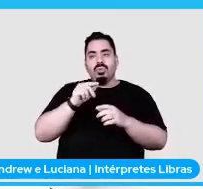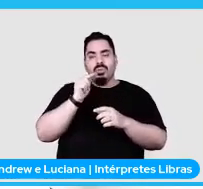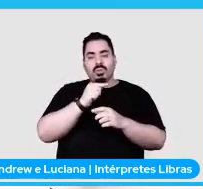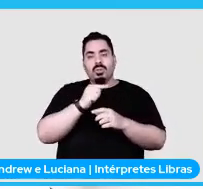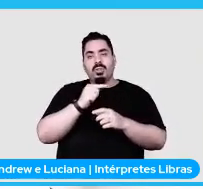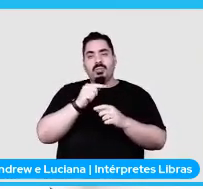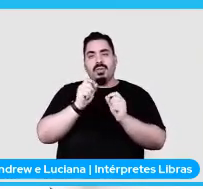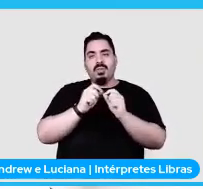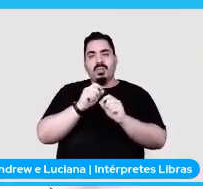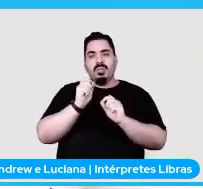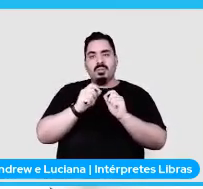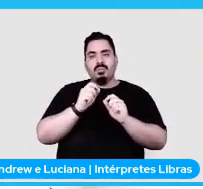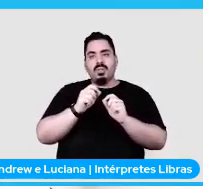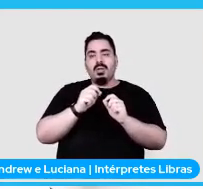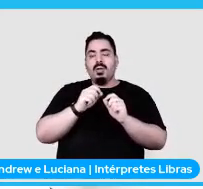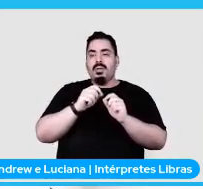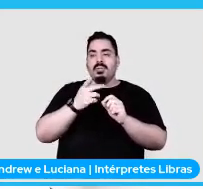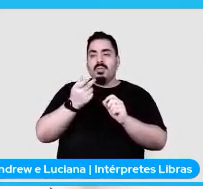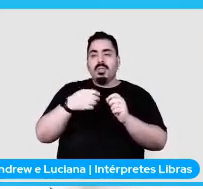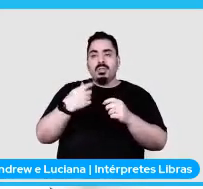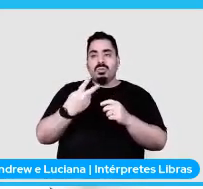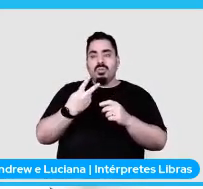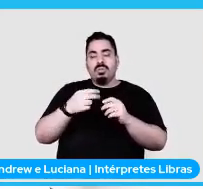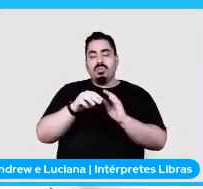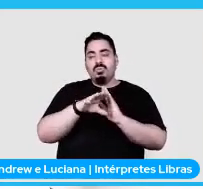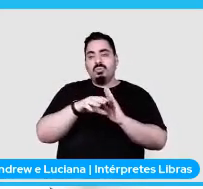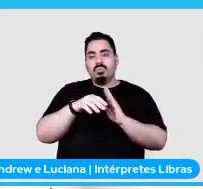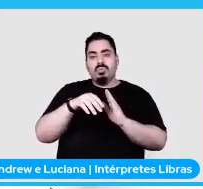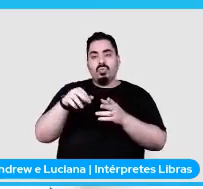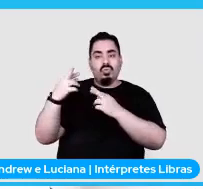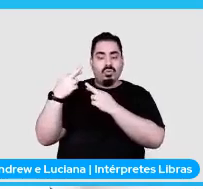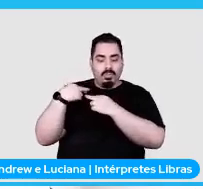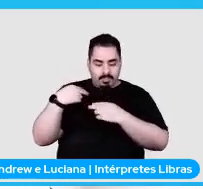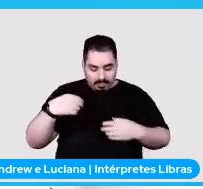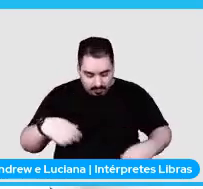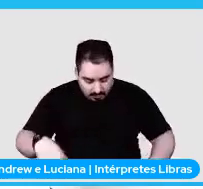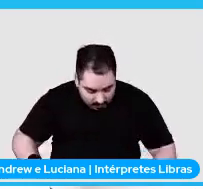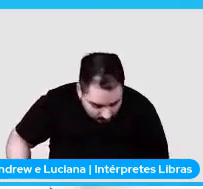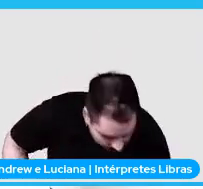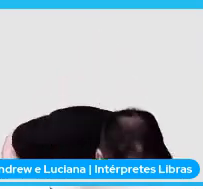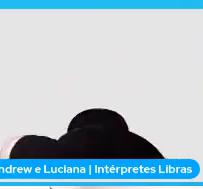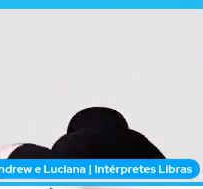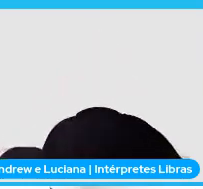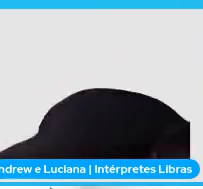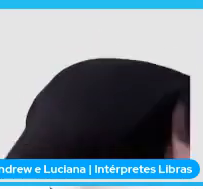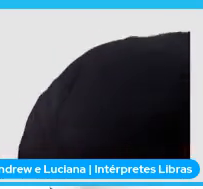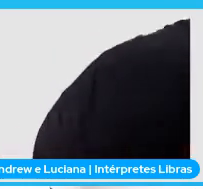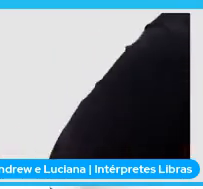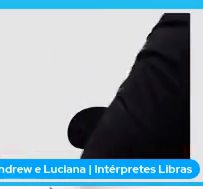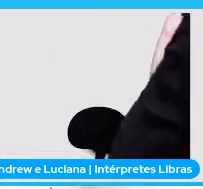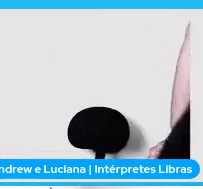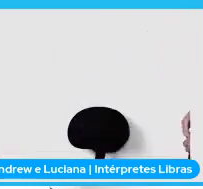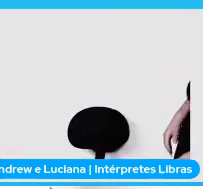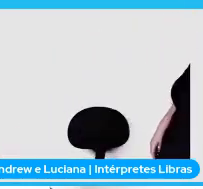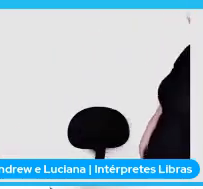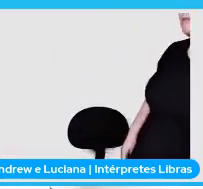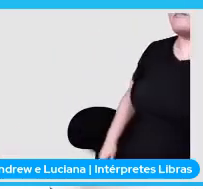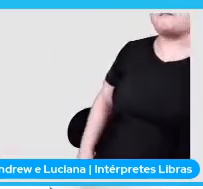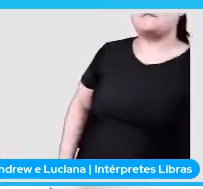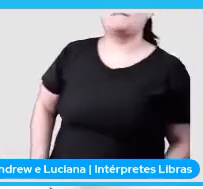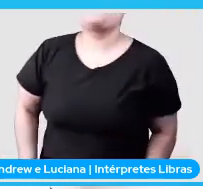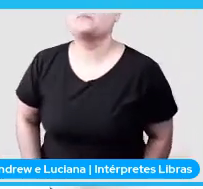performar a terra das funções. Aqui eu tenho uma classe também bem simples chamada LogVoxScraped,